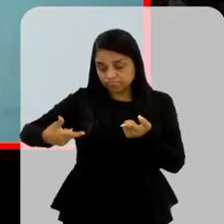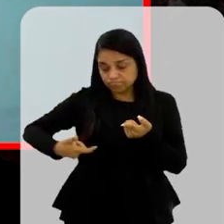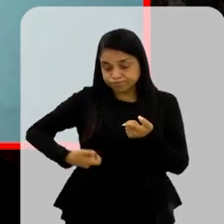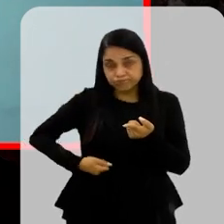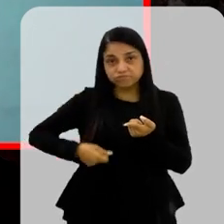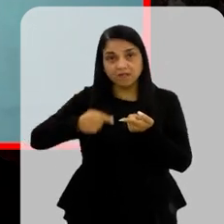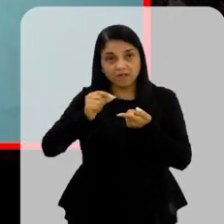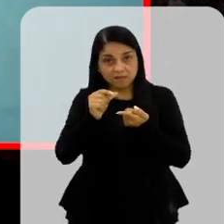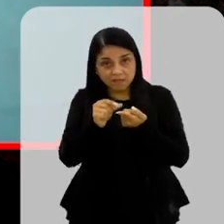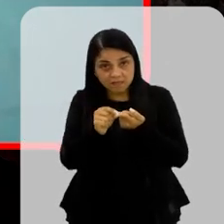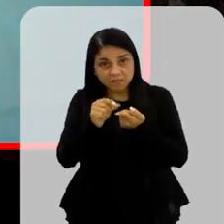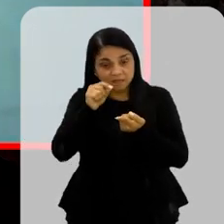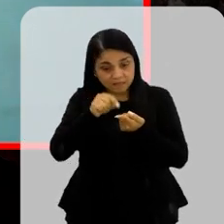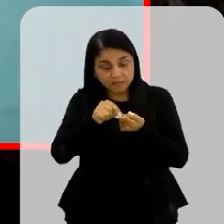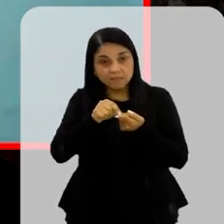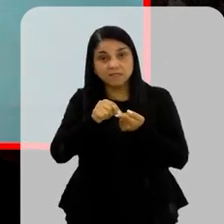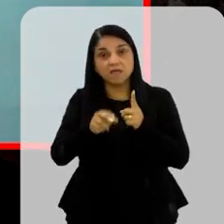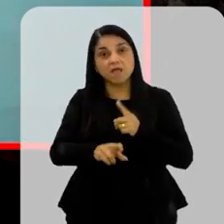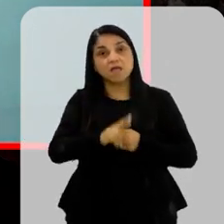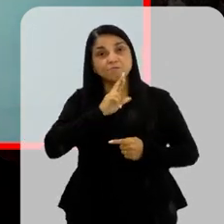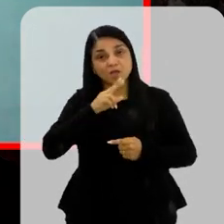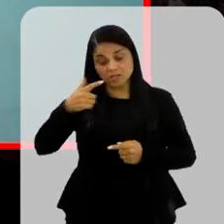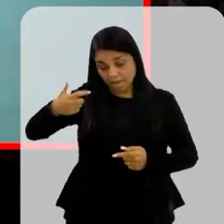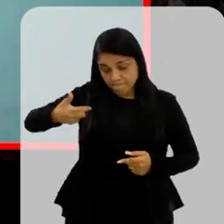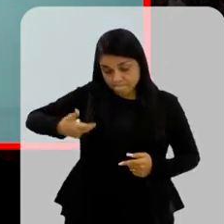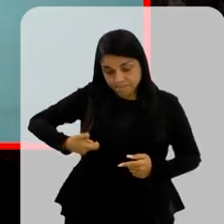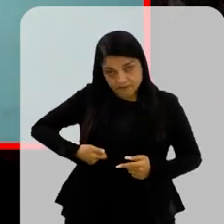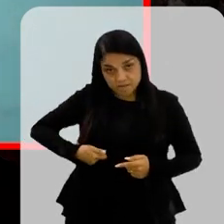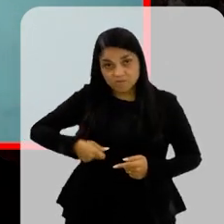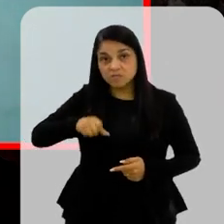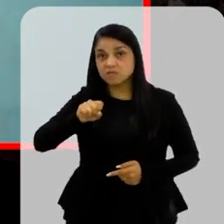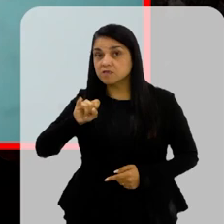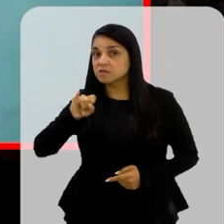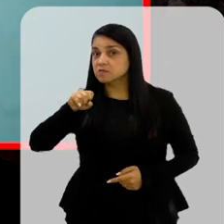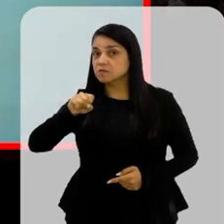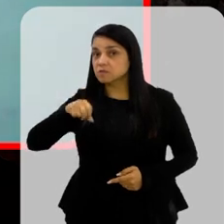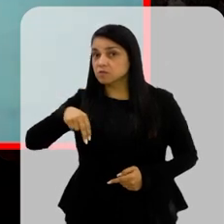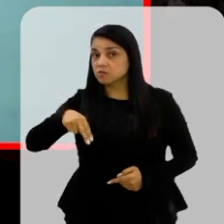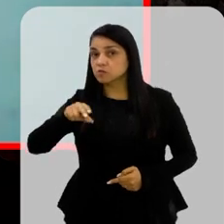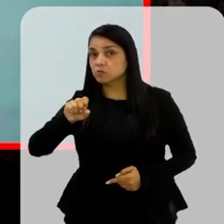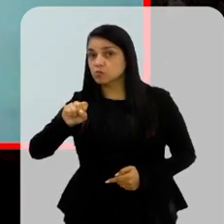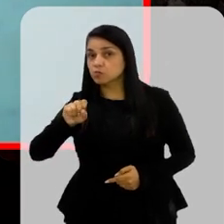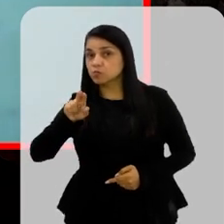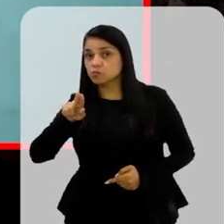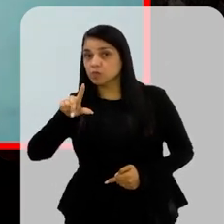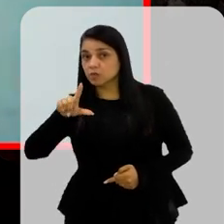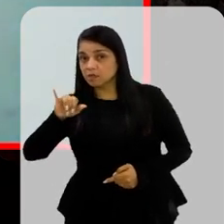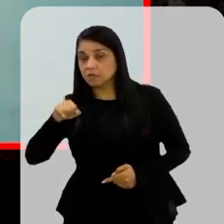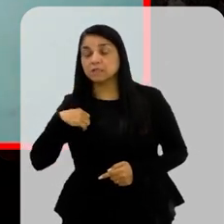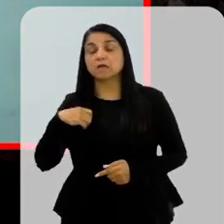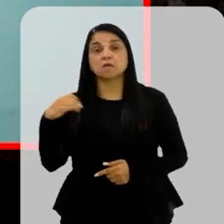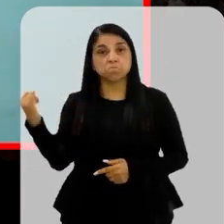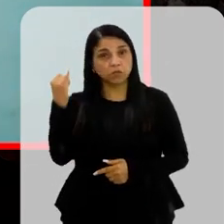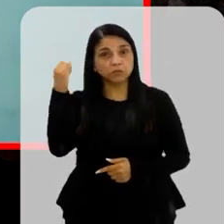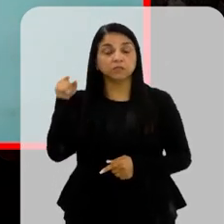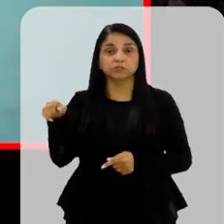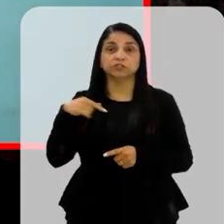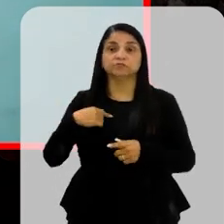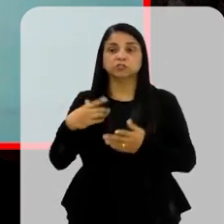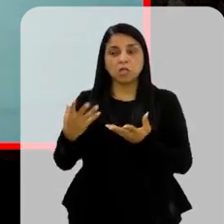insulina Então o valor Daquele glicosímetro Ali é muito importante Então a gente começou A receber Muitas